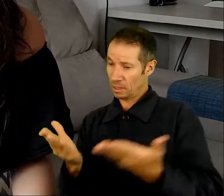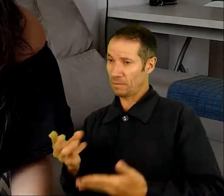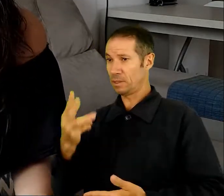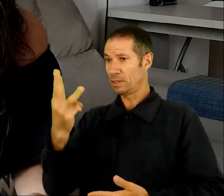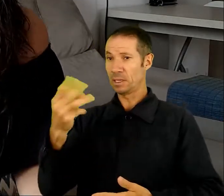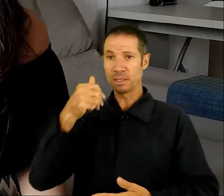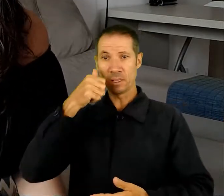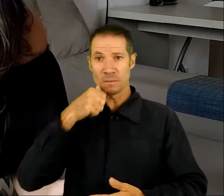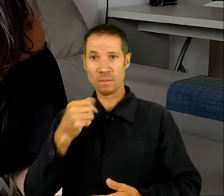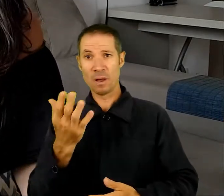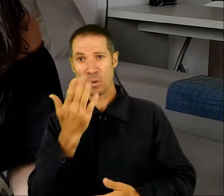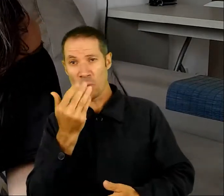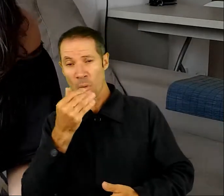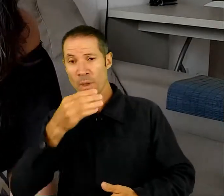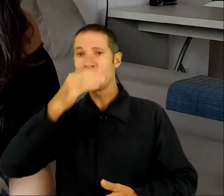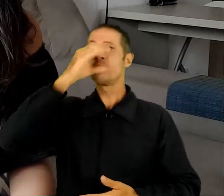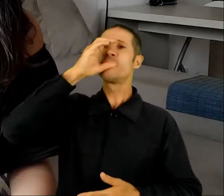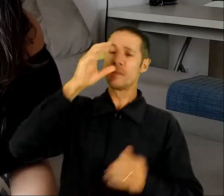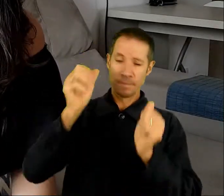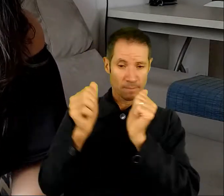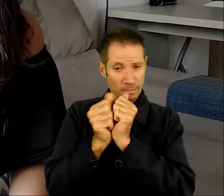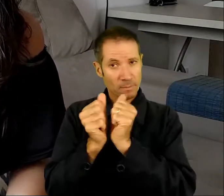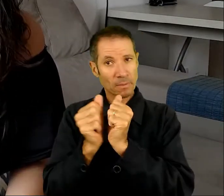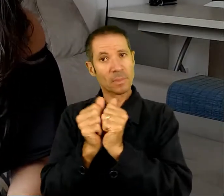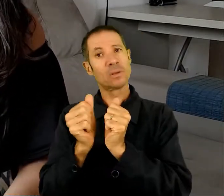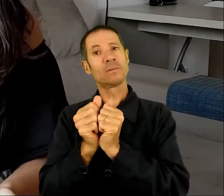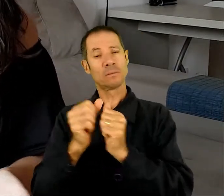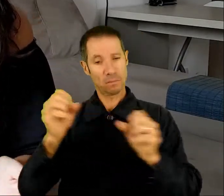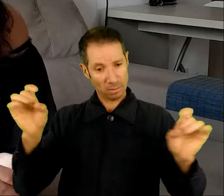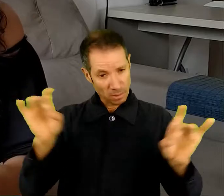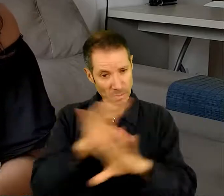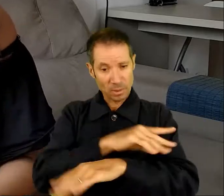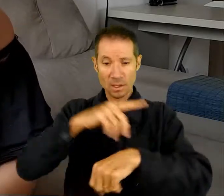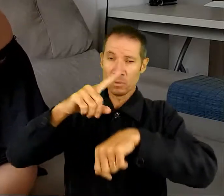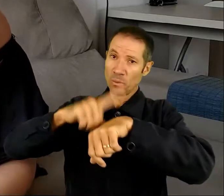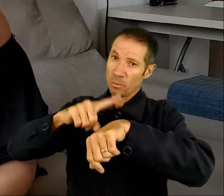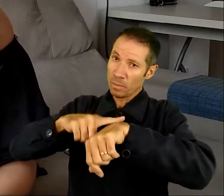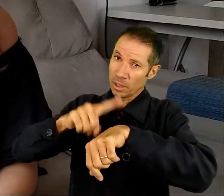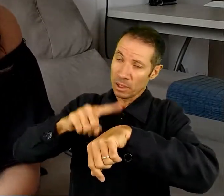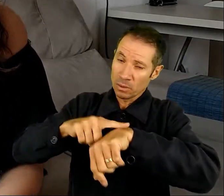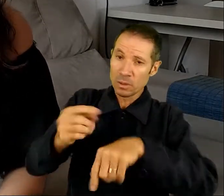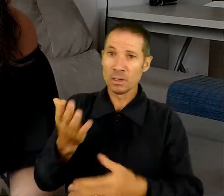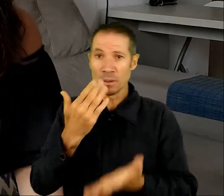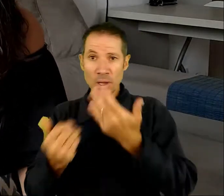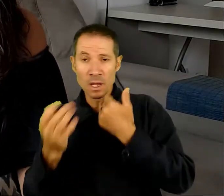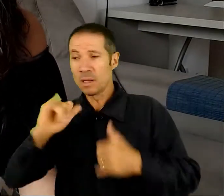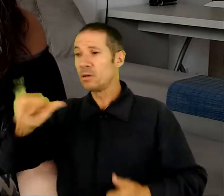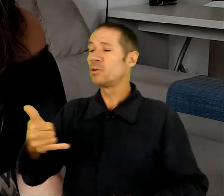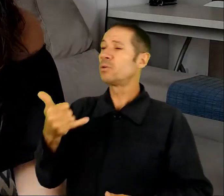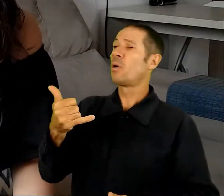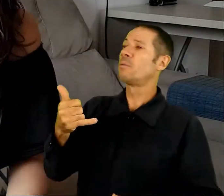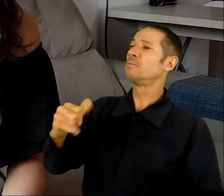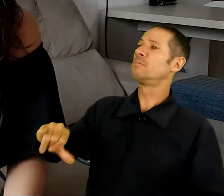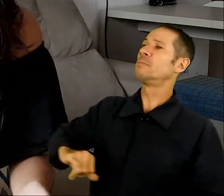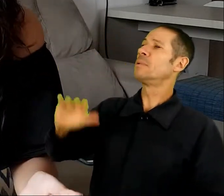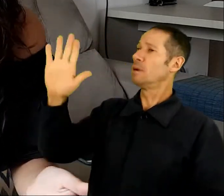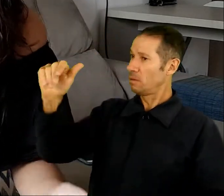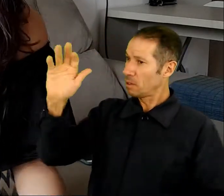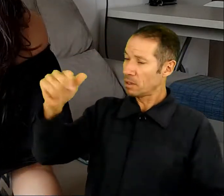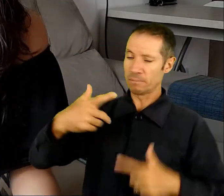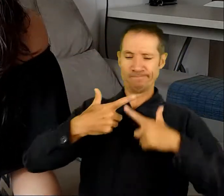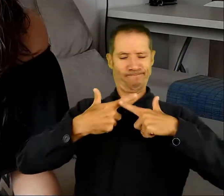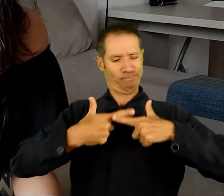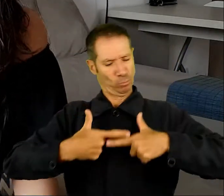irmãs para comerem e beberem com eles. Terminando um período de banquetes, Jó mandava chamá-los e fazia com que se